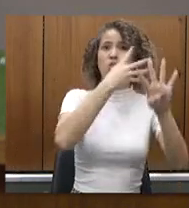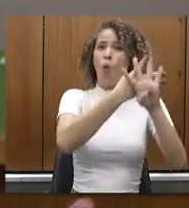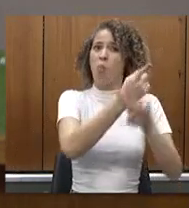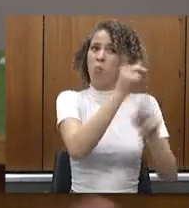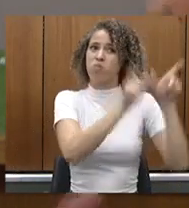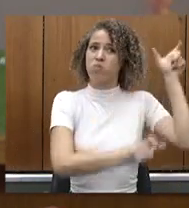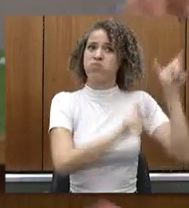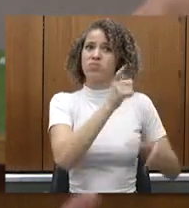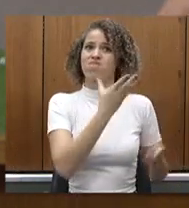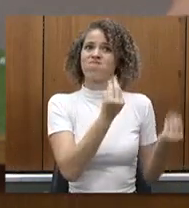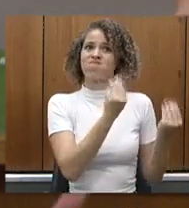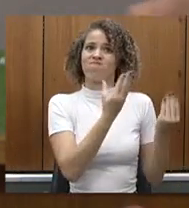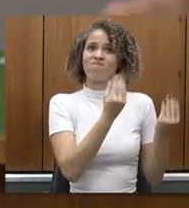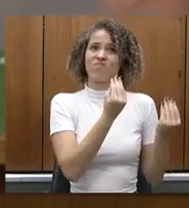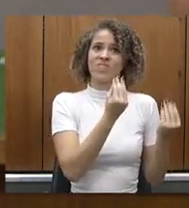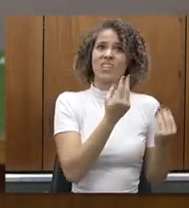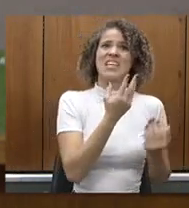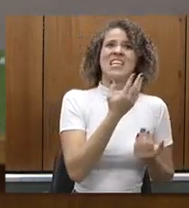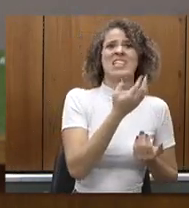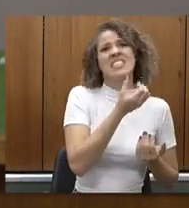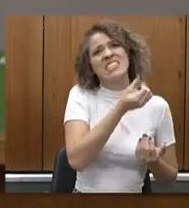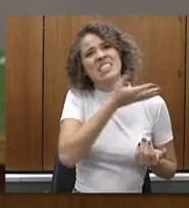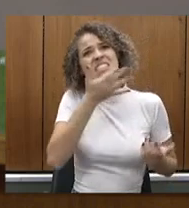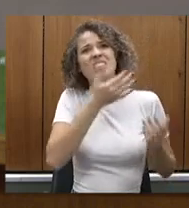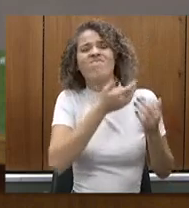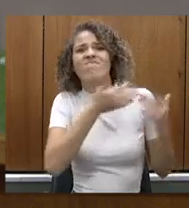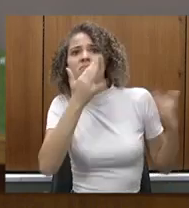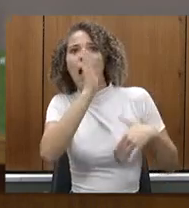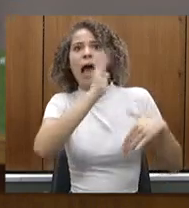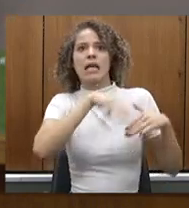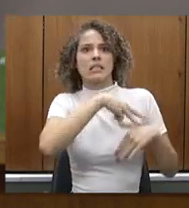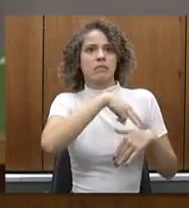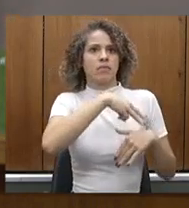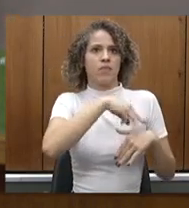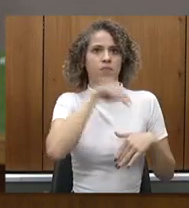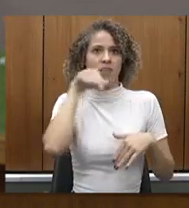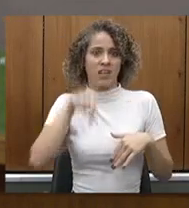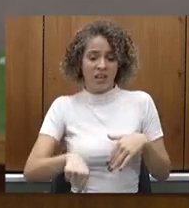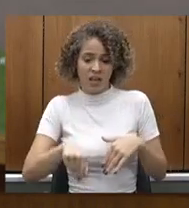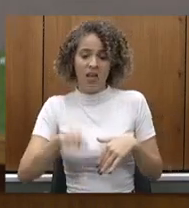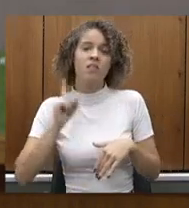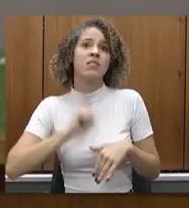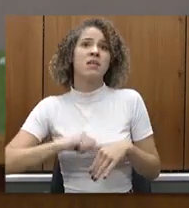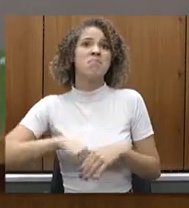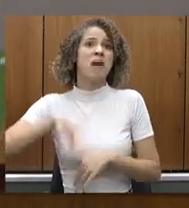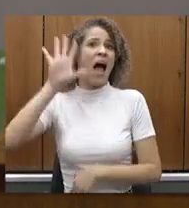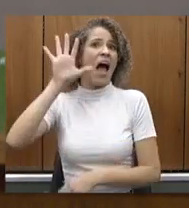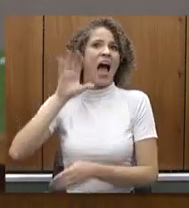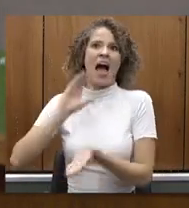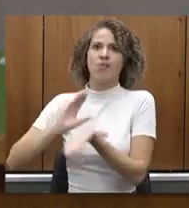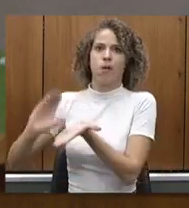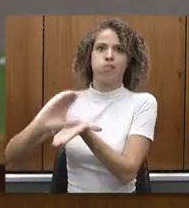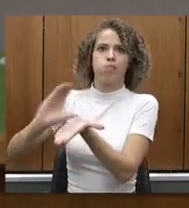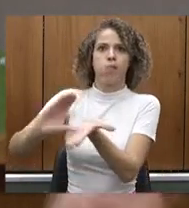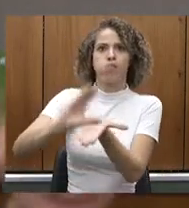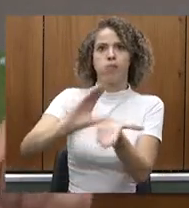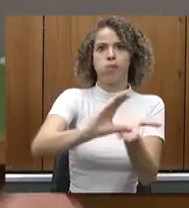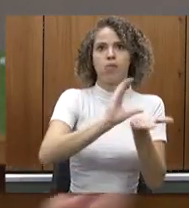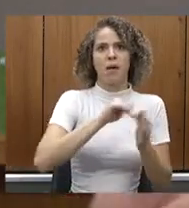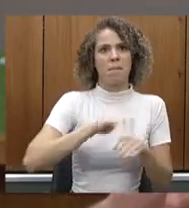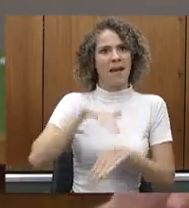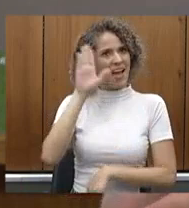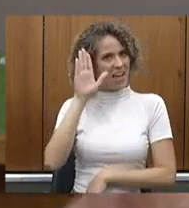paga cerca de 300 e alguma coisa então Minas Gerais aí é o maior recurso para a atenção primária de financiamento para as UBS